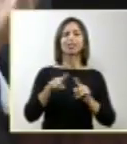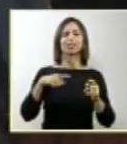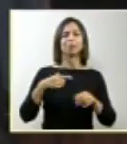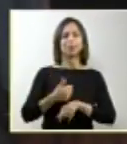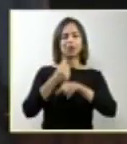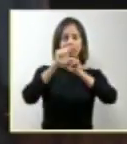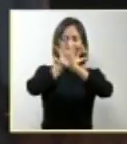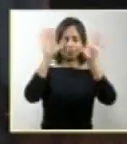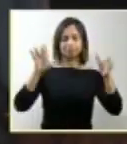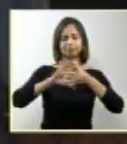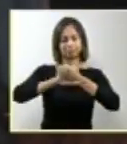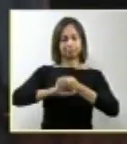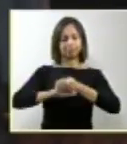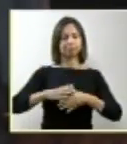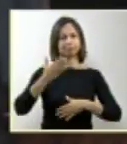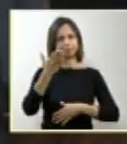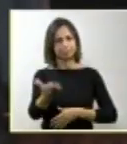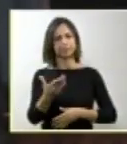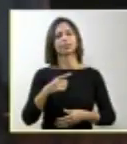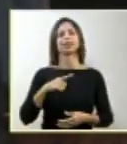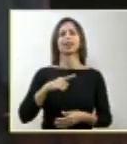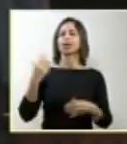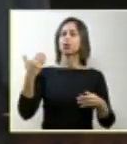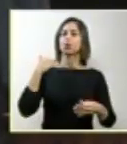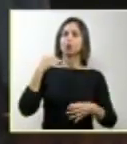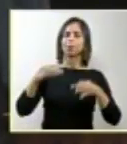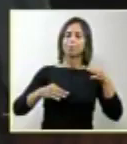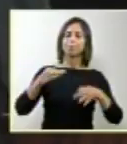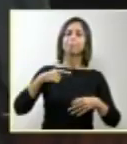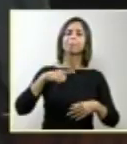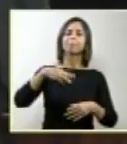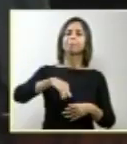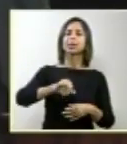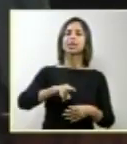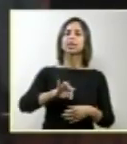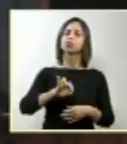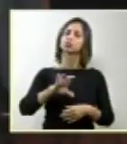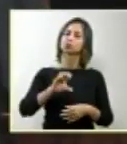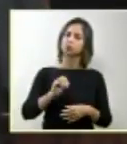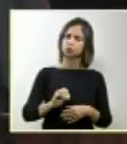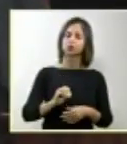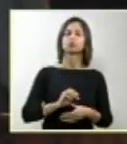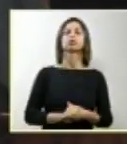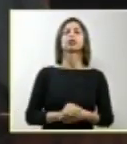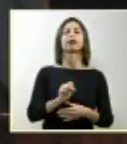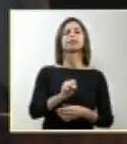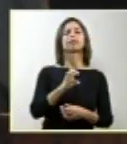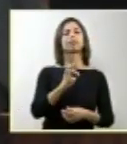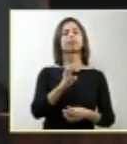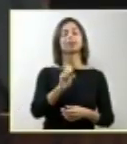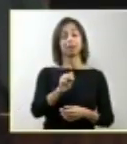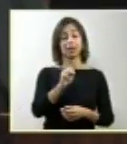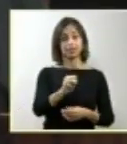Cumprimento a Vossa Excelência, como sempre, que tem no Supremo Tribunal Federal uma posição que nós todos respeitamos e